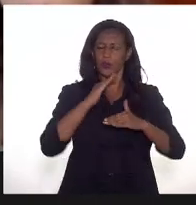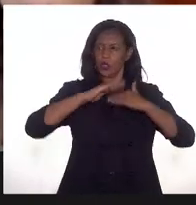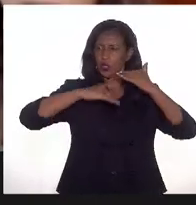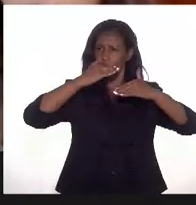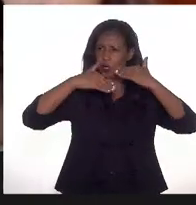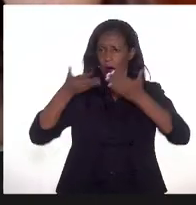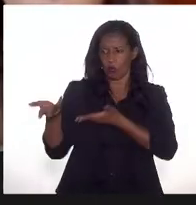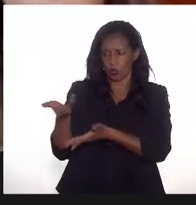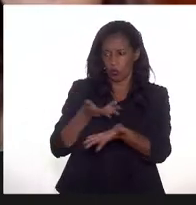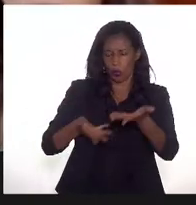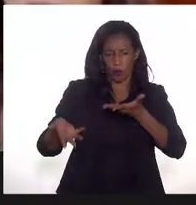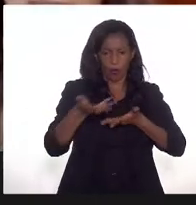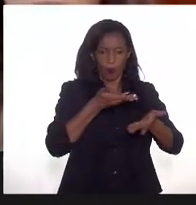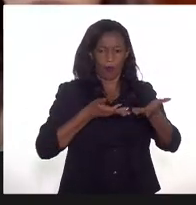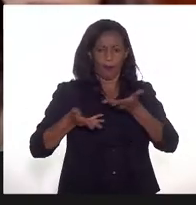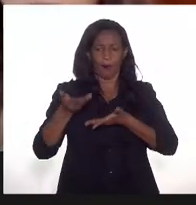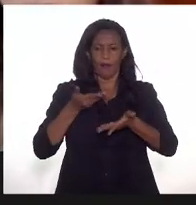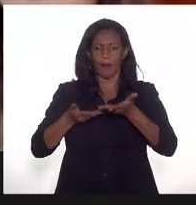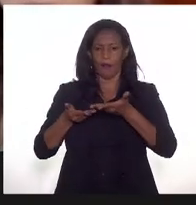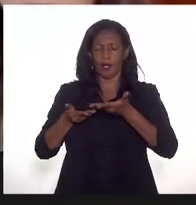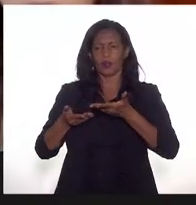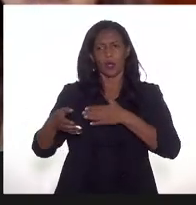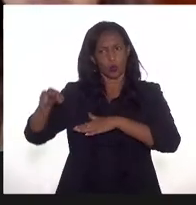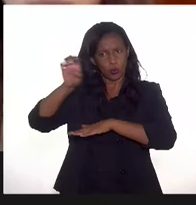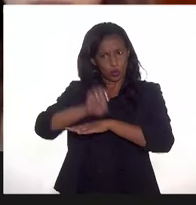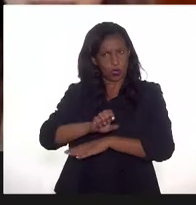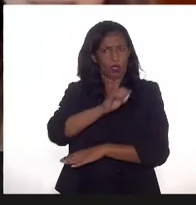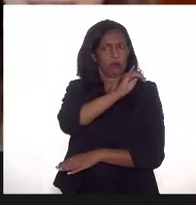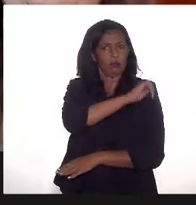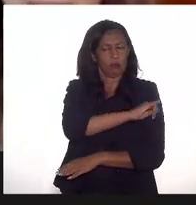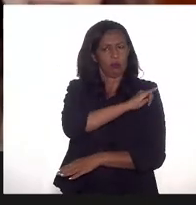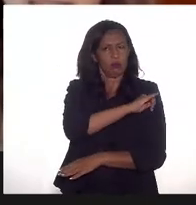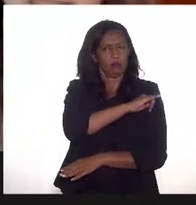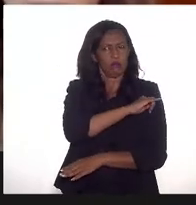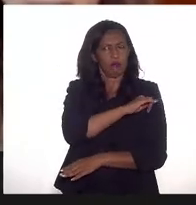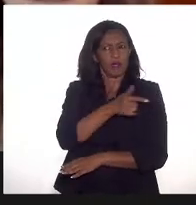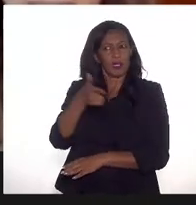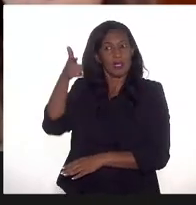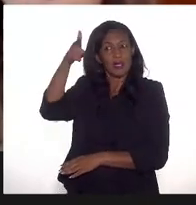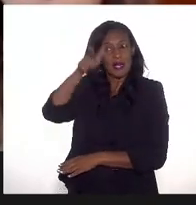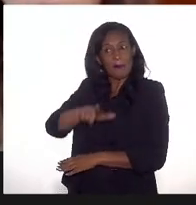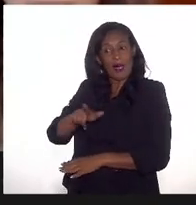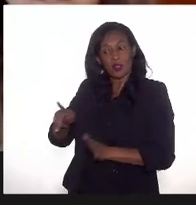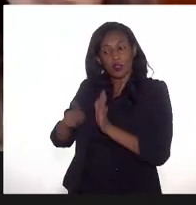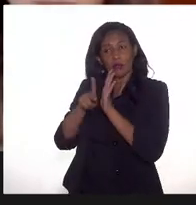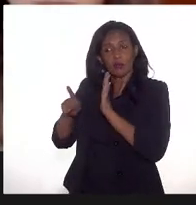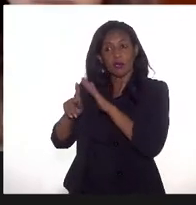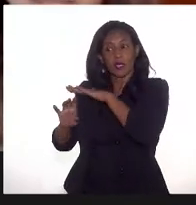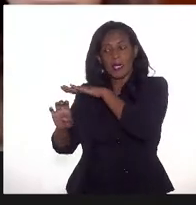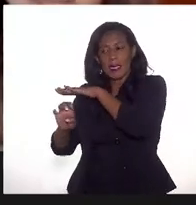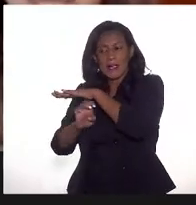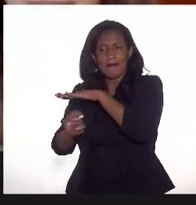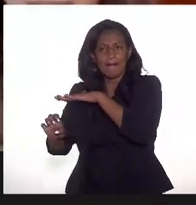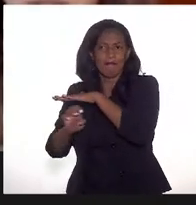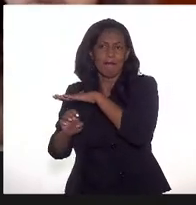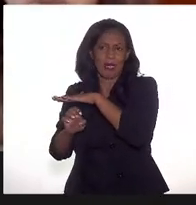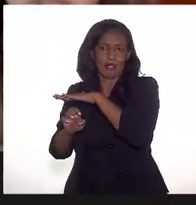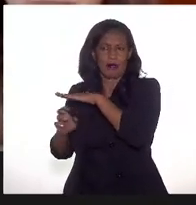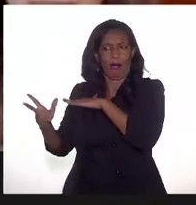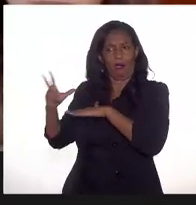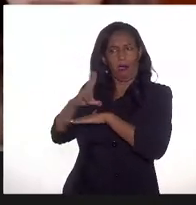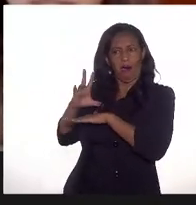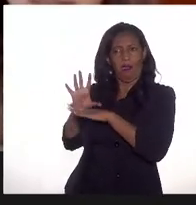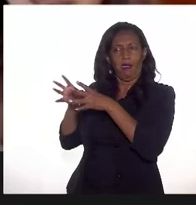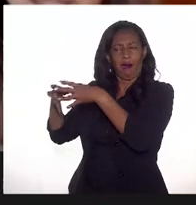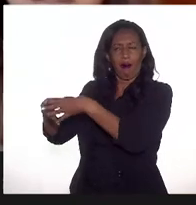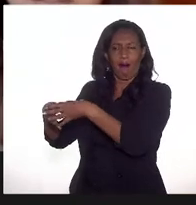a gente compartilha com o Estado do Rio de Janeiro. seria mais em relação a empresas, por isso que a gente não dá publicidade quando